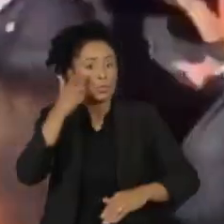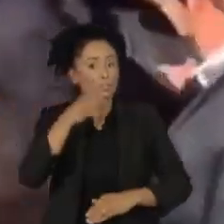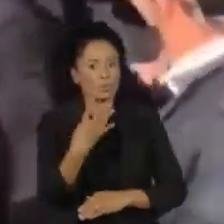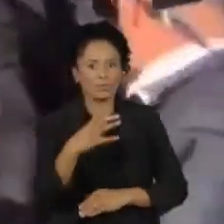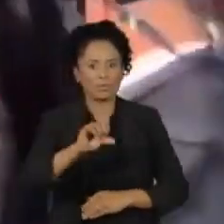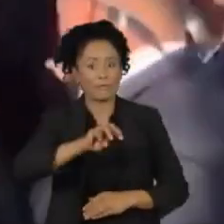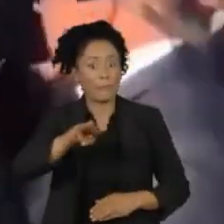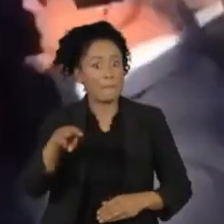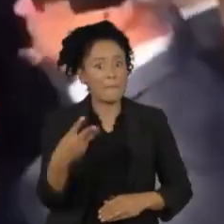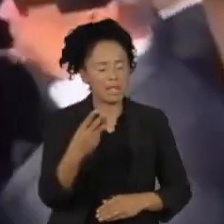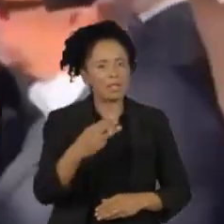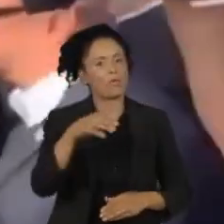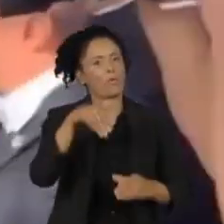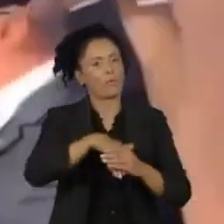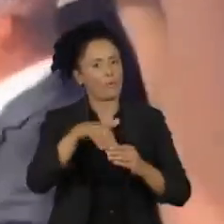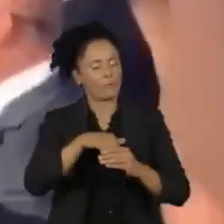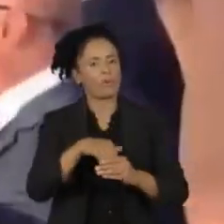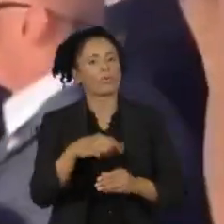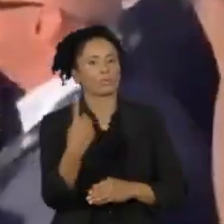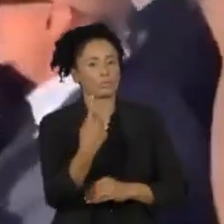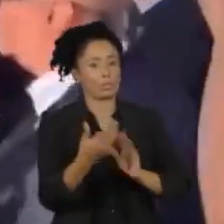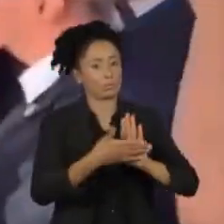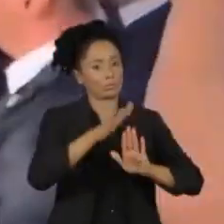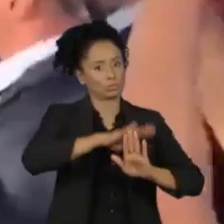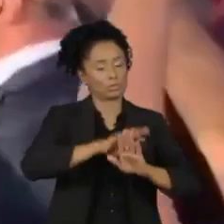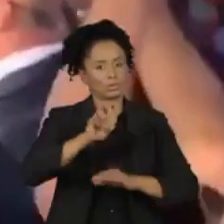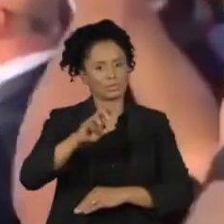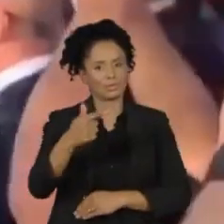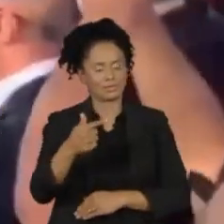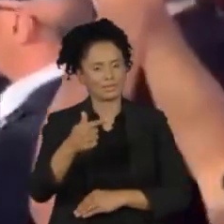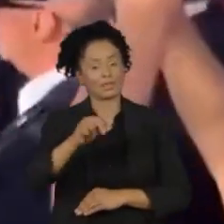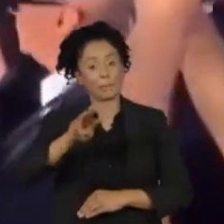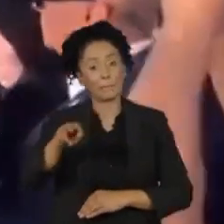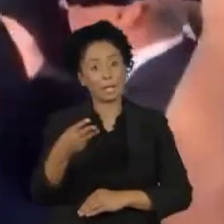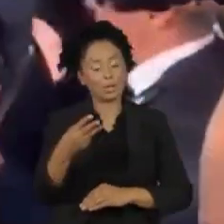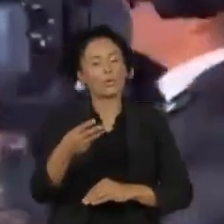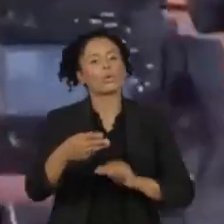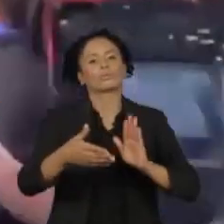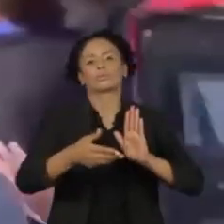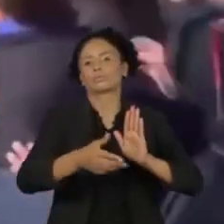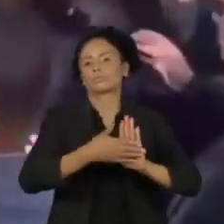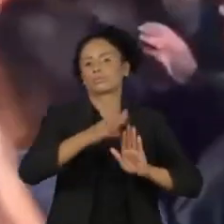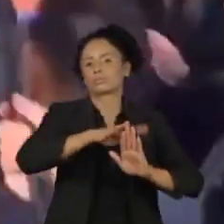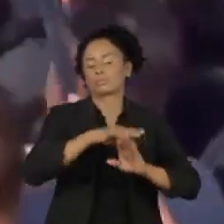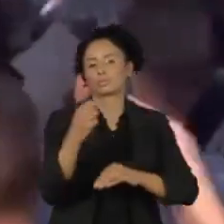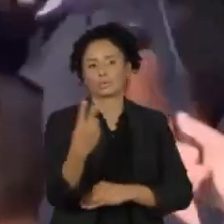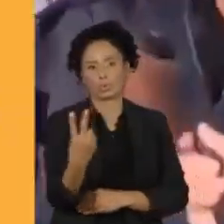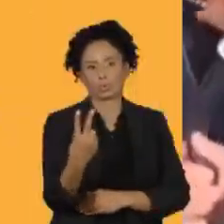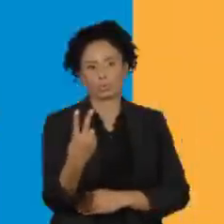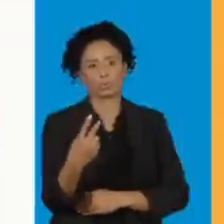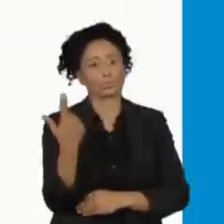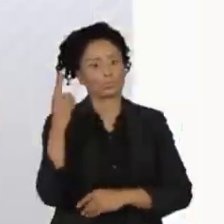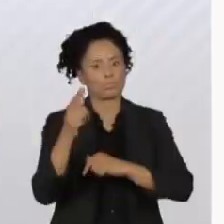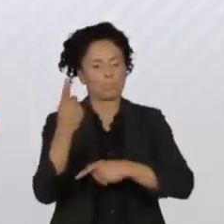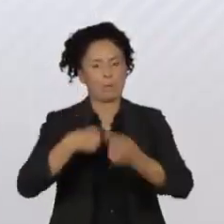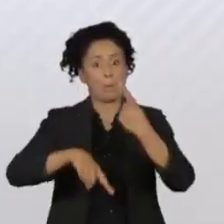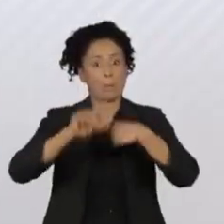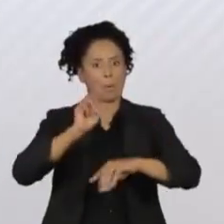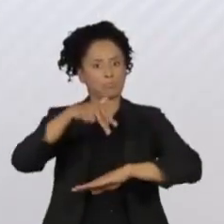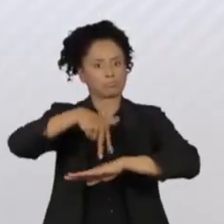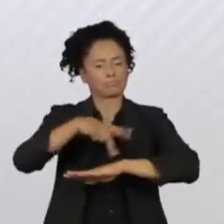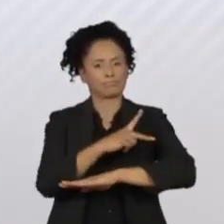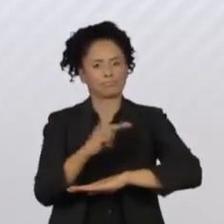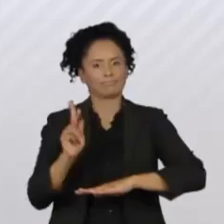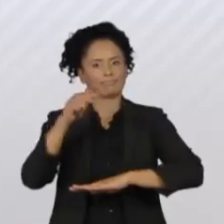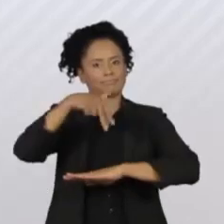votos no primeiro turno e 57 milhões no segundo, se tornando presidente do Brasil. Pontualmente, à meia